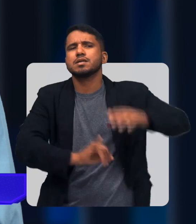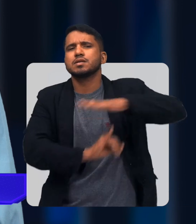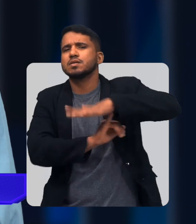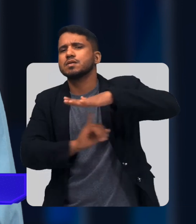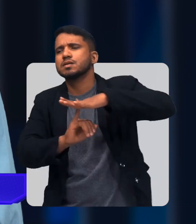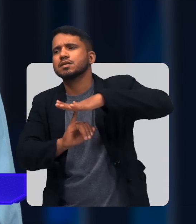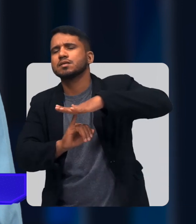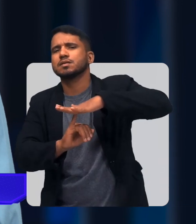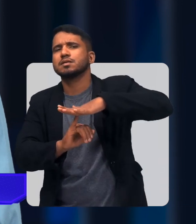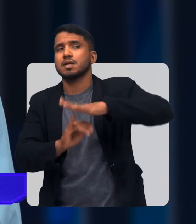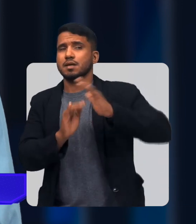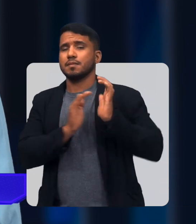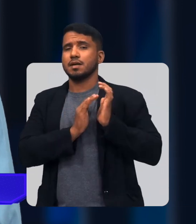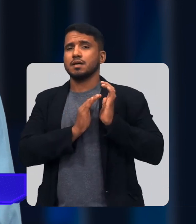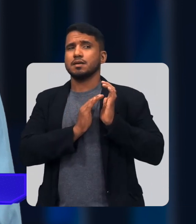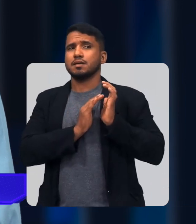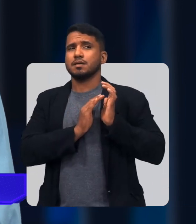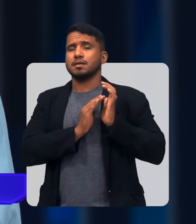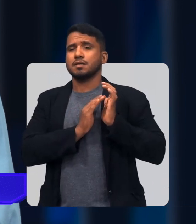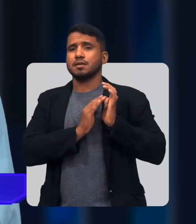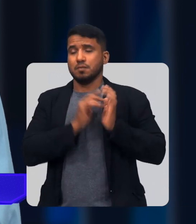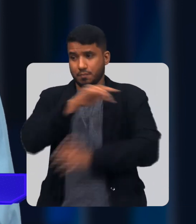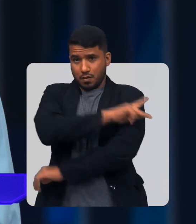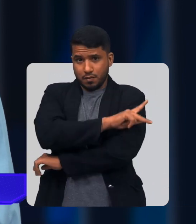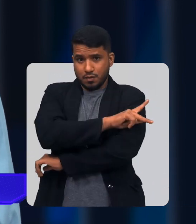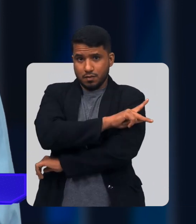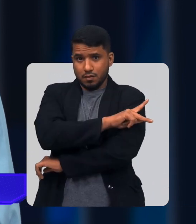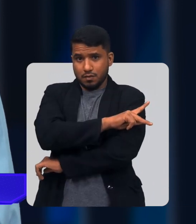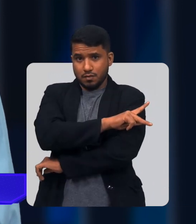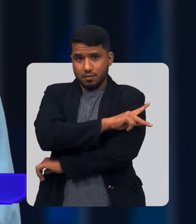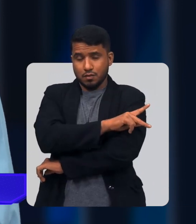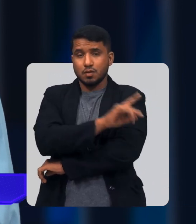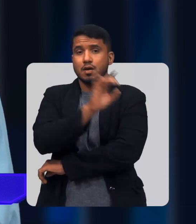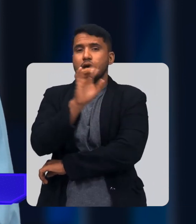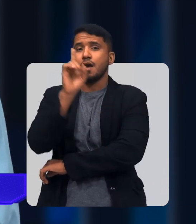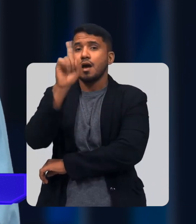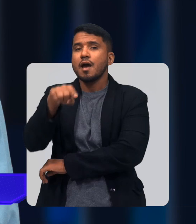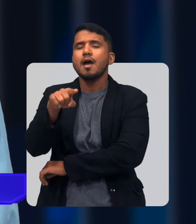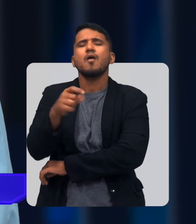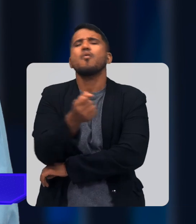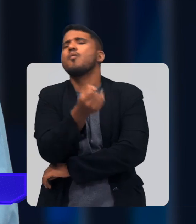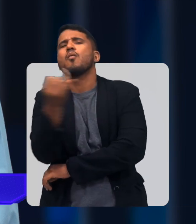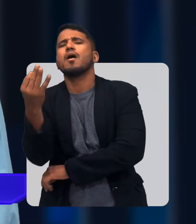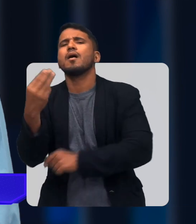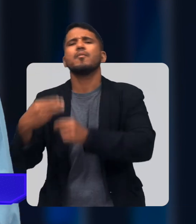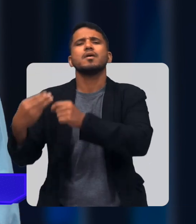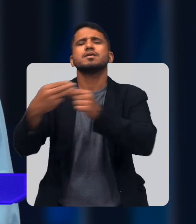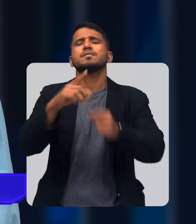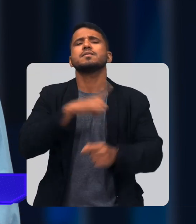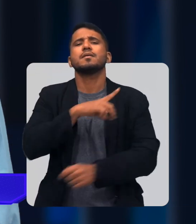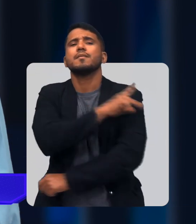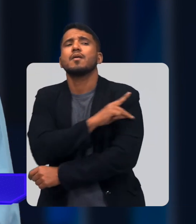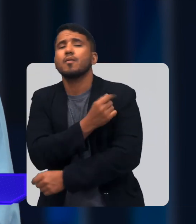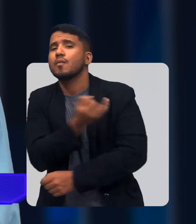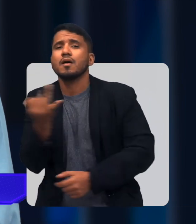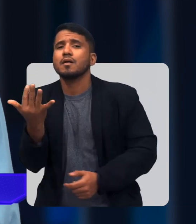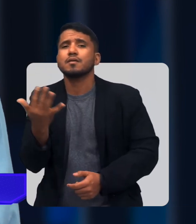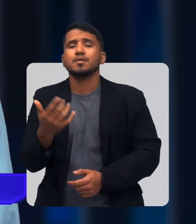A paz No Piauí São Quantos municípios Nós não temos no Piauí?